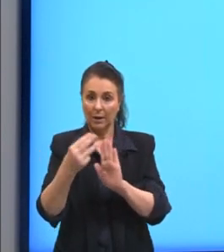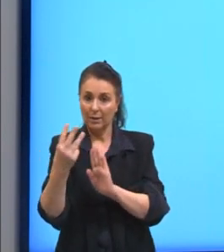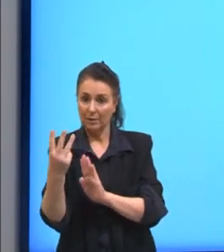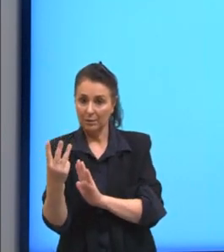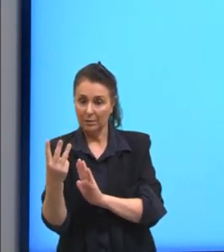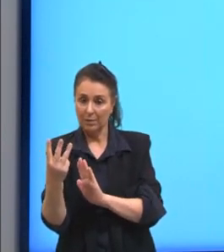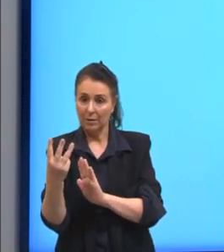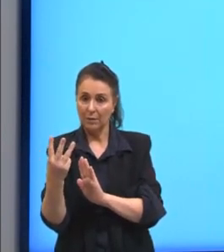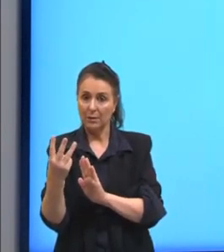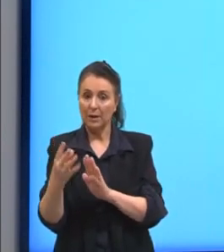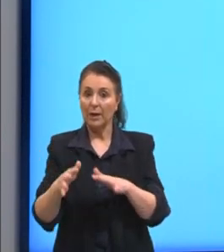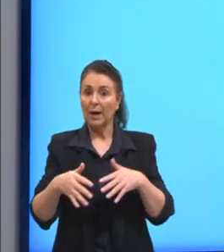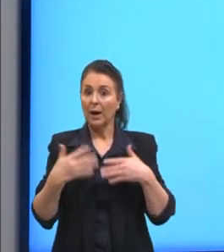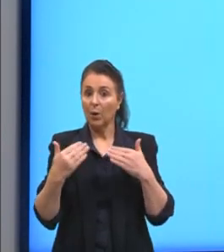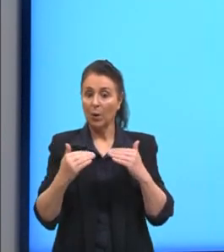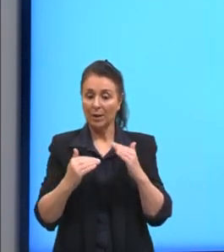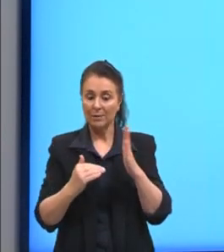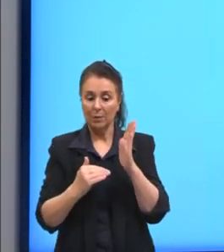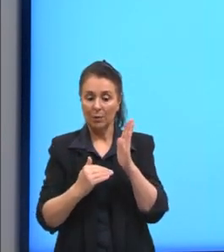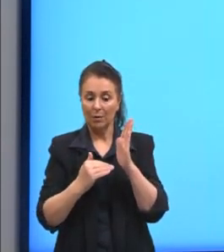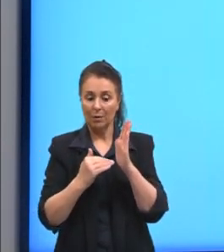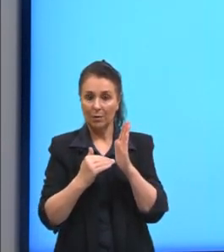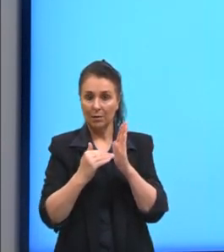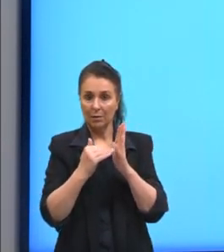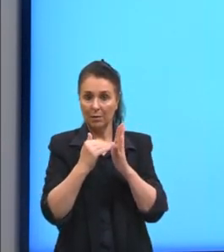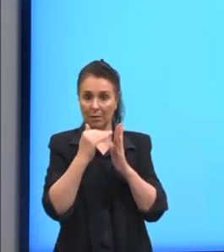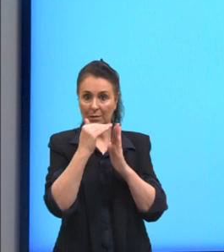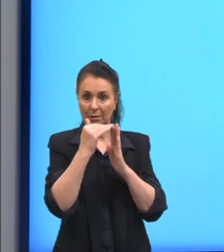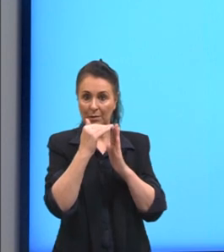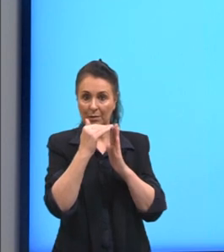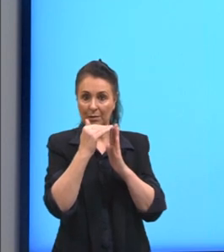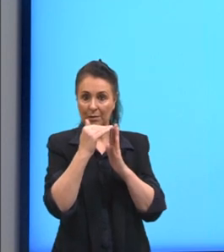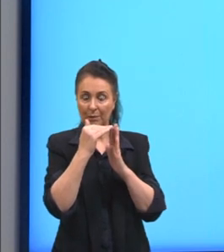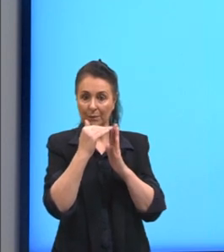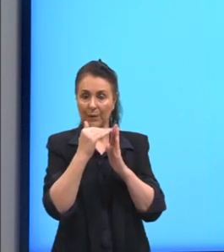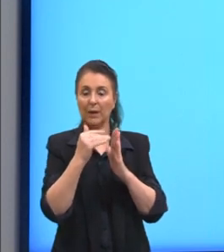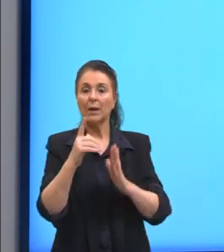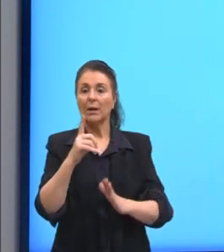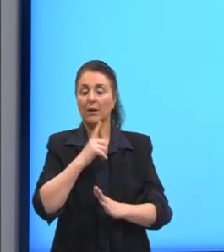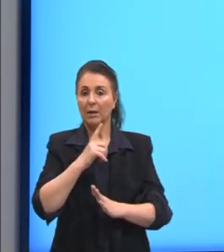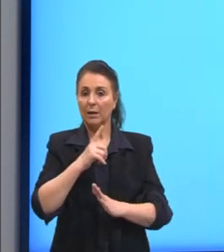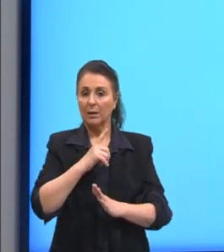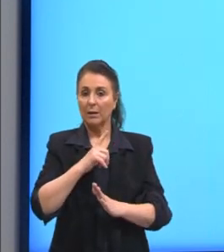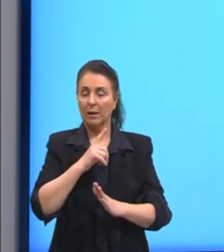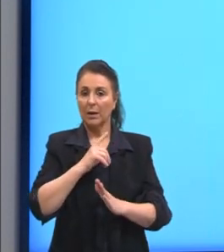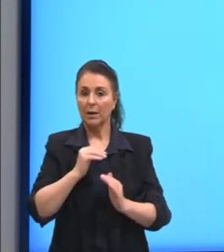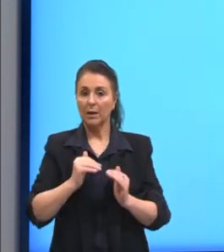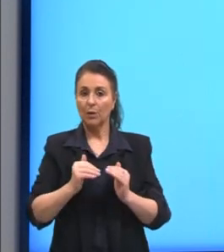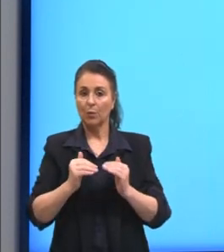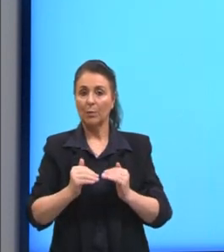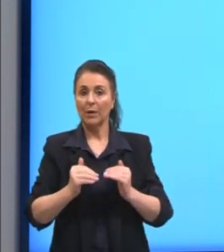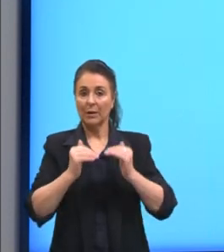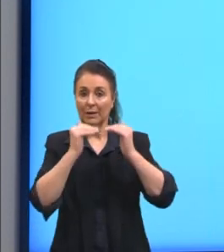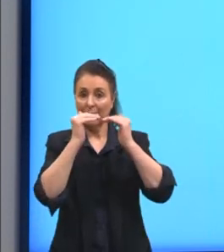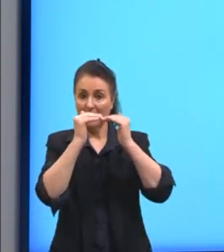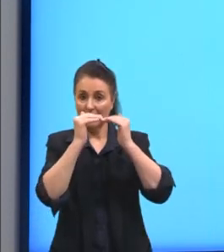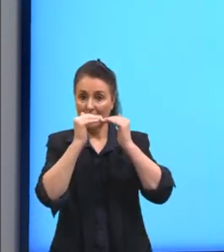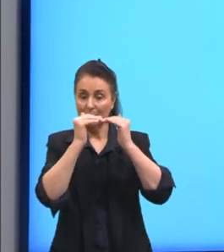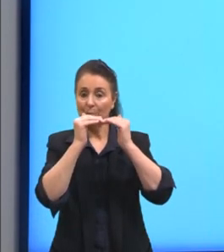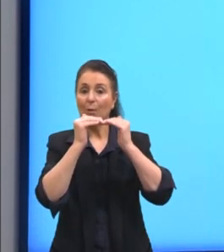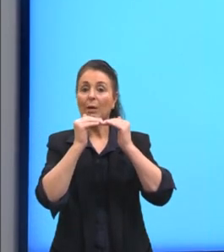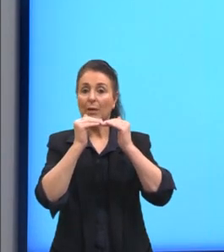como as unidades estão crescendo, ambas as duas crescem, nós temos uma grandeza diretamente